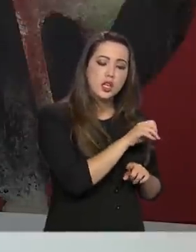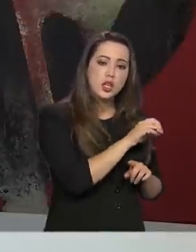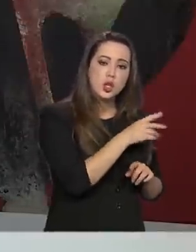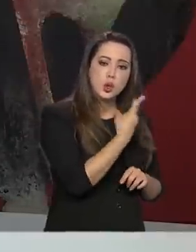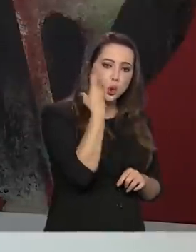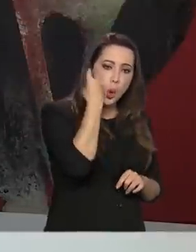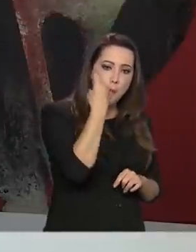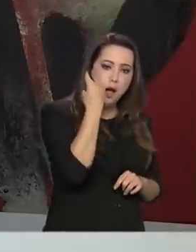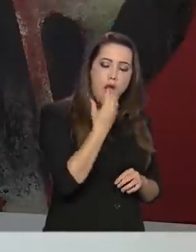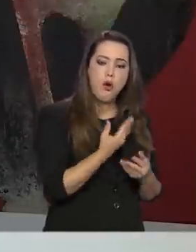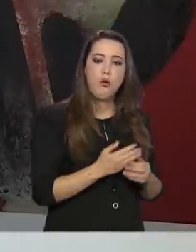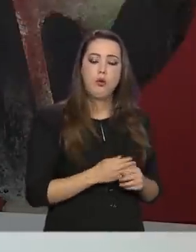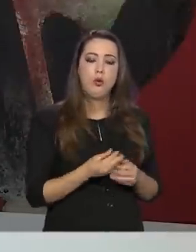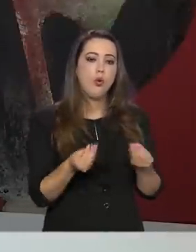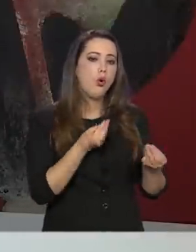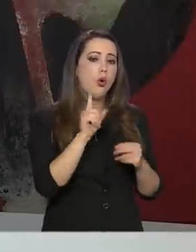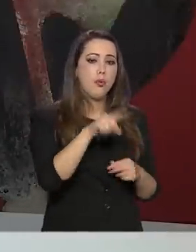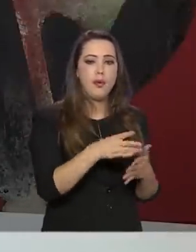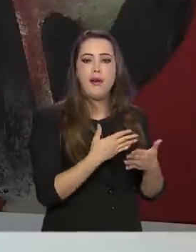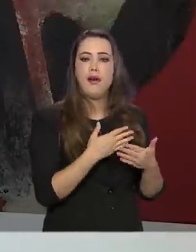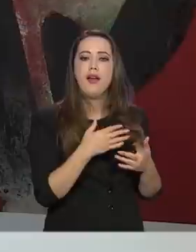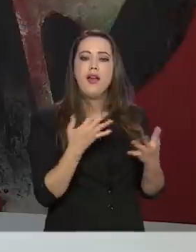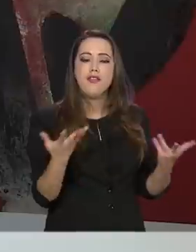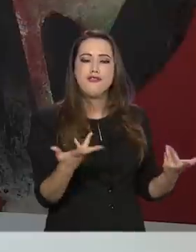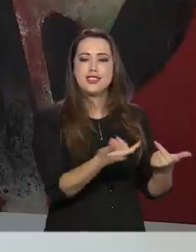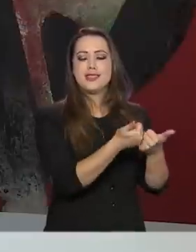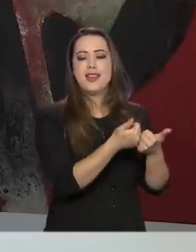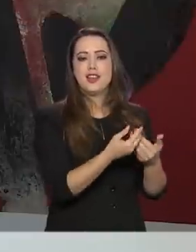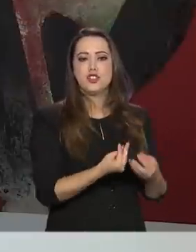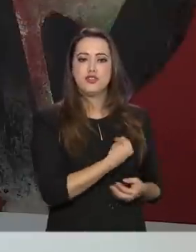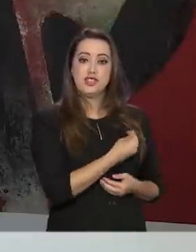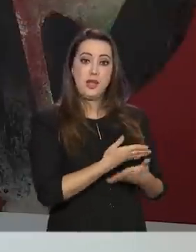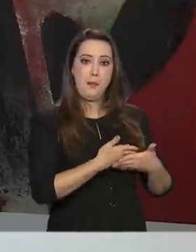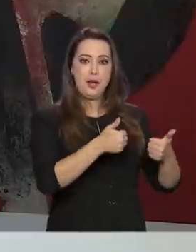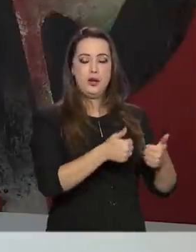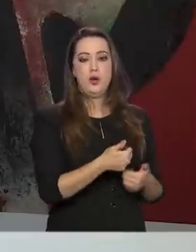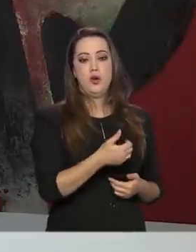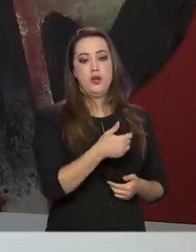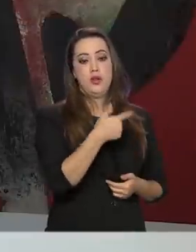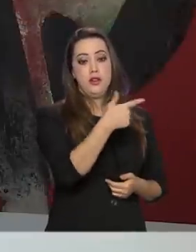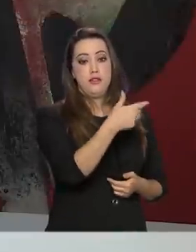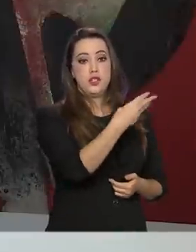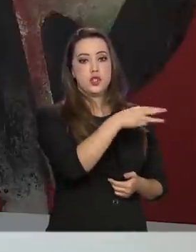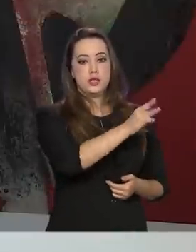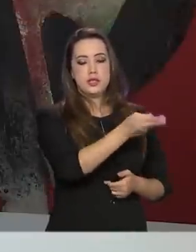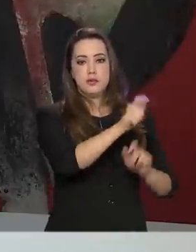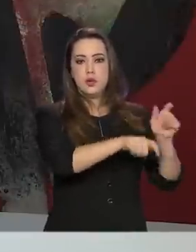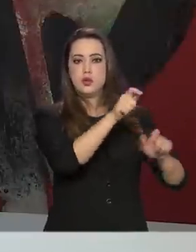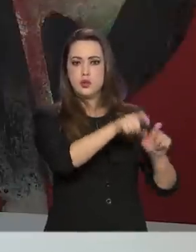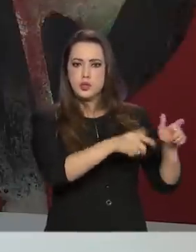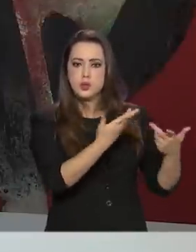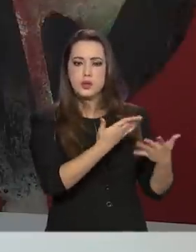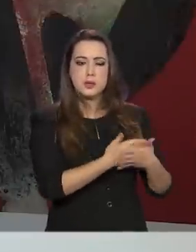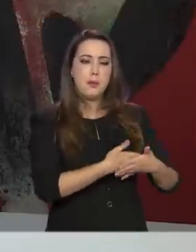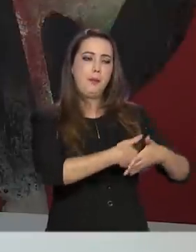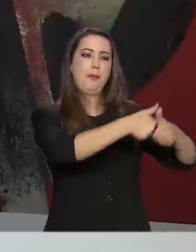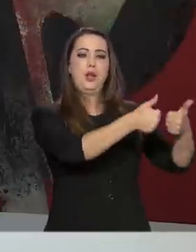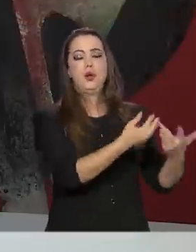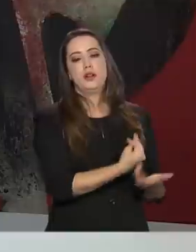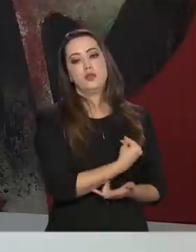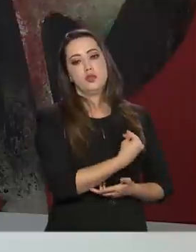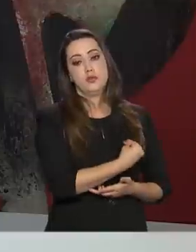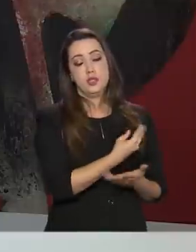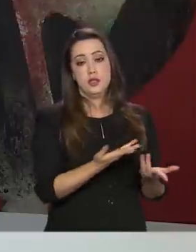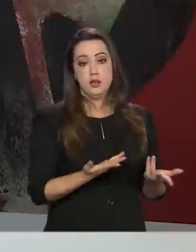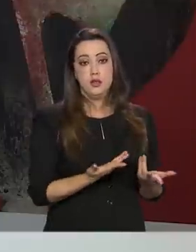melhorar a vida de 23 milhões de pessoas. Então, dos 65 milhões, 23 milhões com o auxílio emergencial melhoraram de vida,